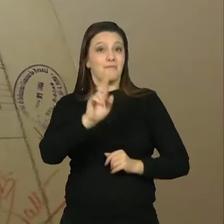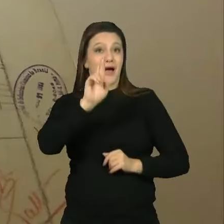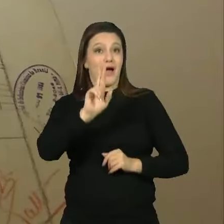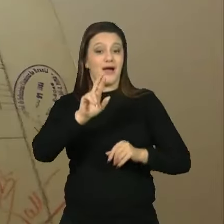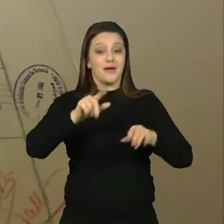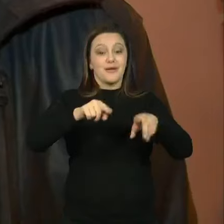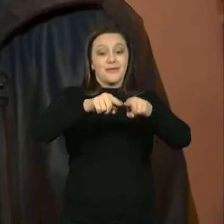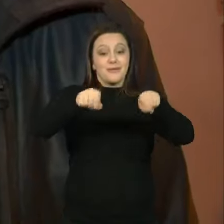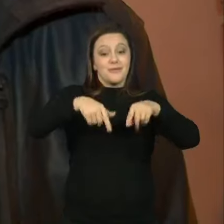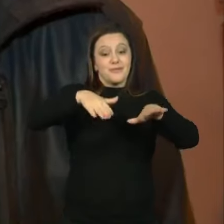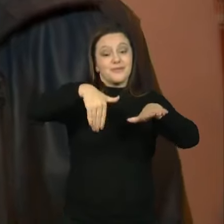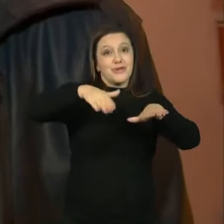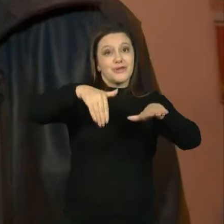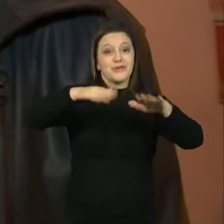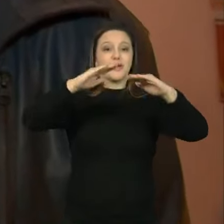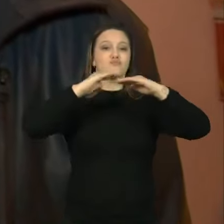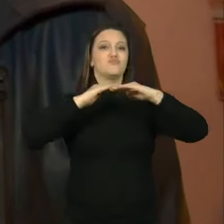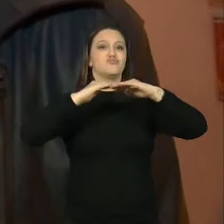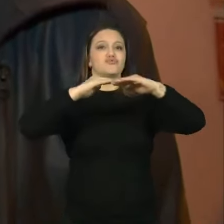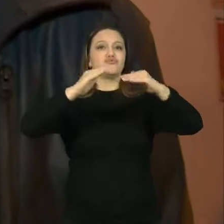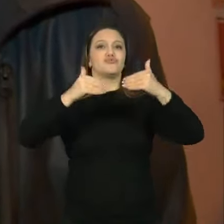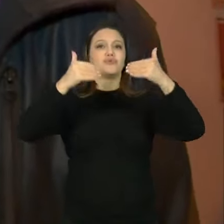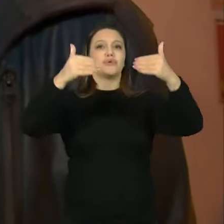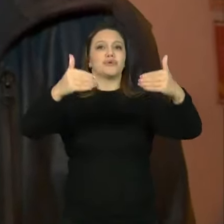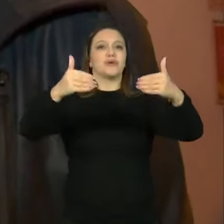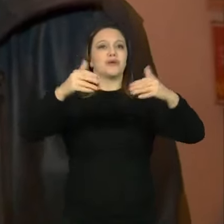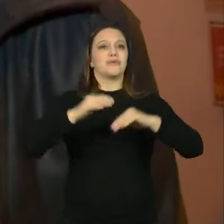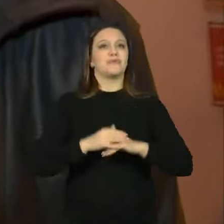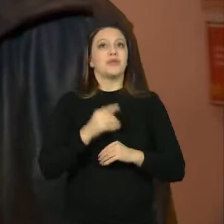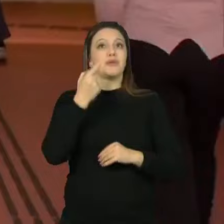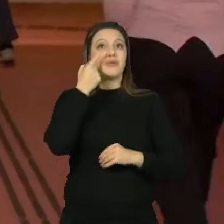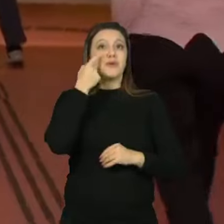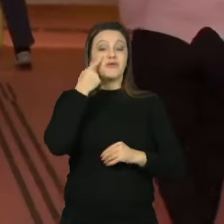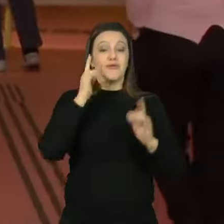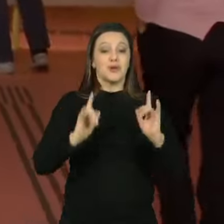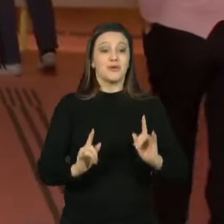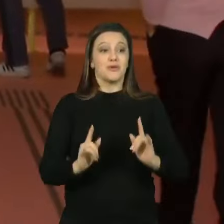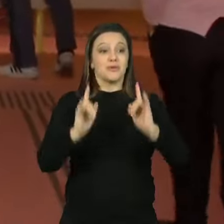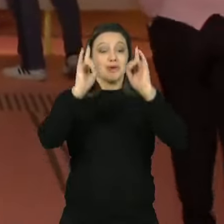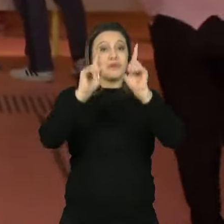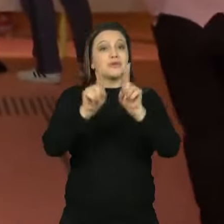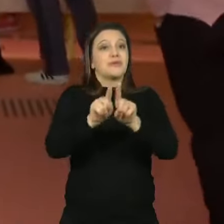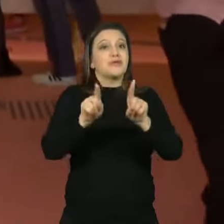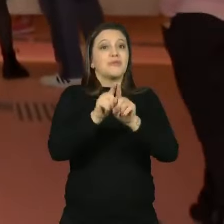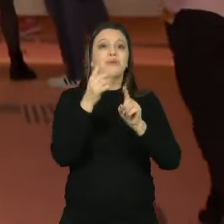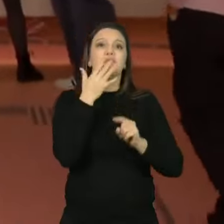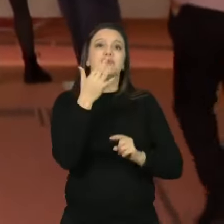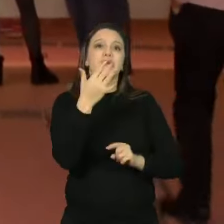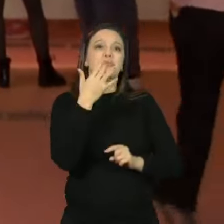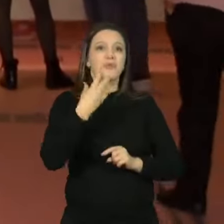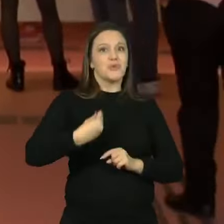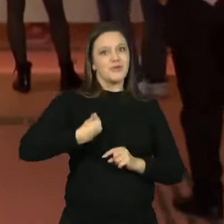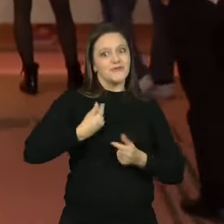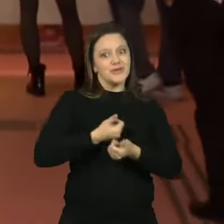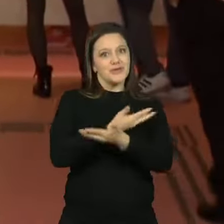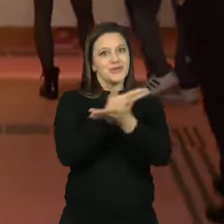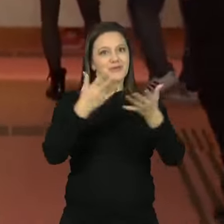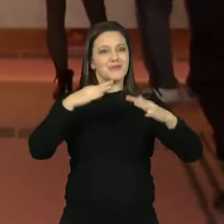terraço. Eu acho que as pessoas têm até um choque quando elas veem os prédios dele, as obras dele, porque ele trazia cor e vida à cidade.